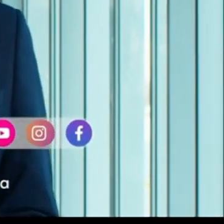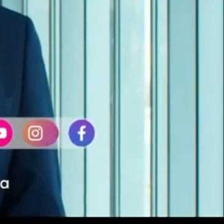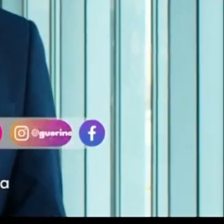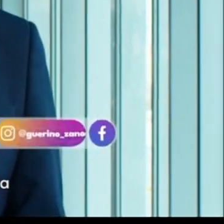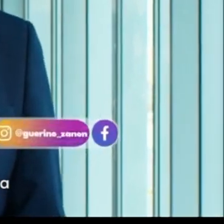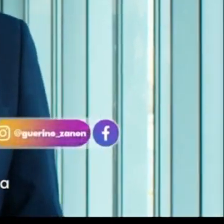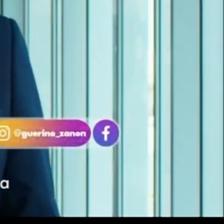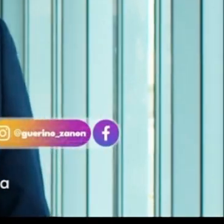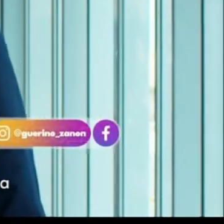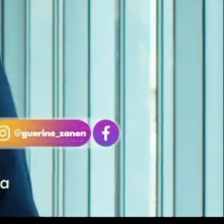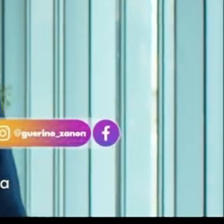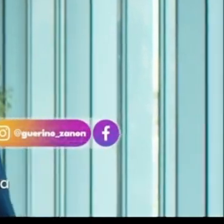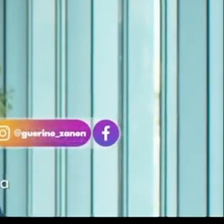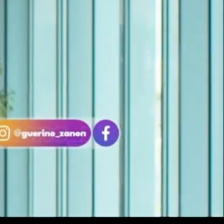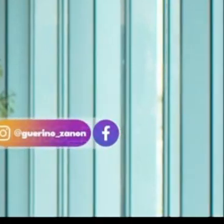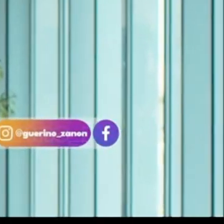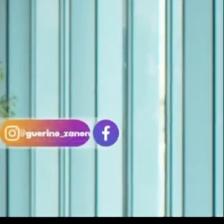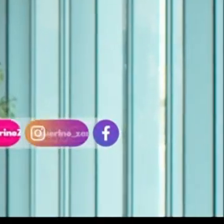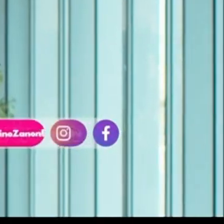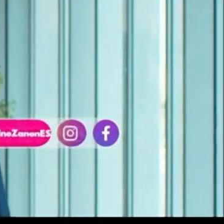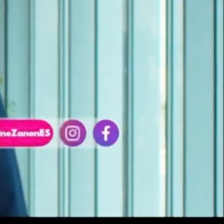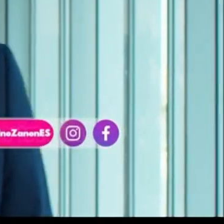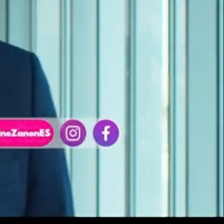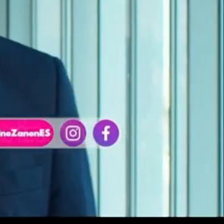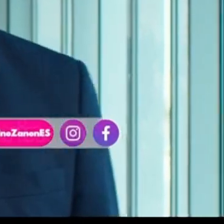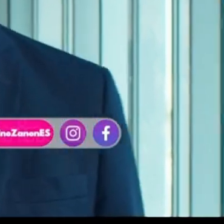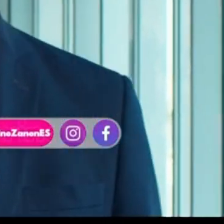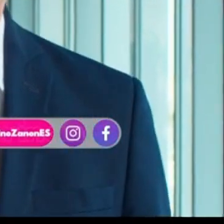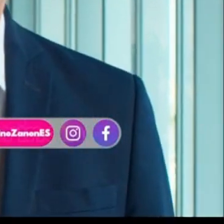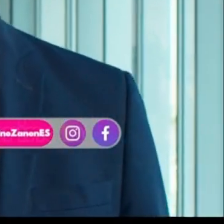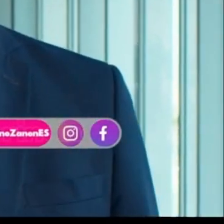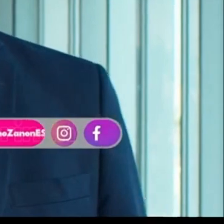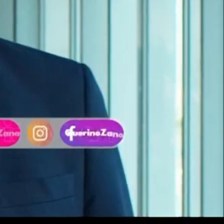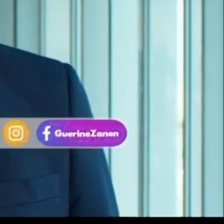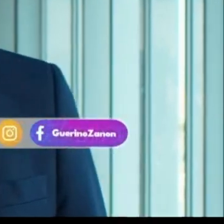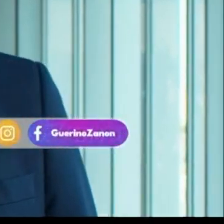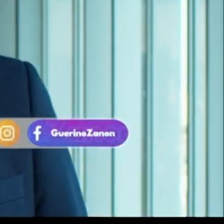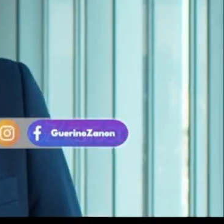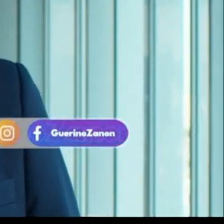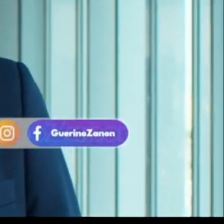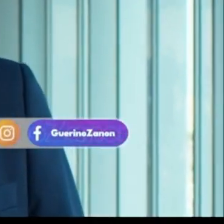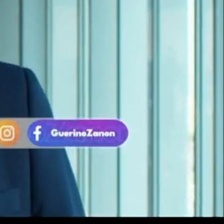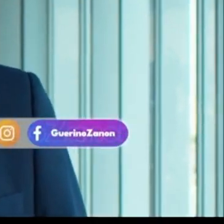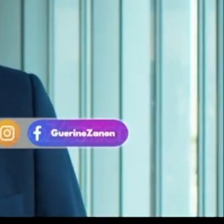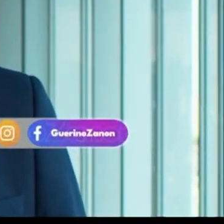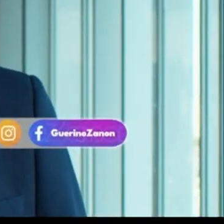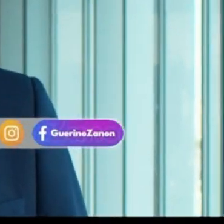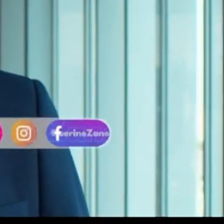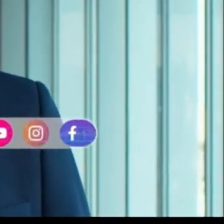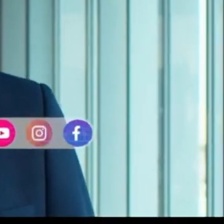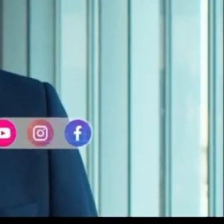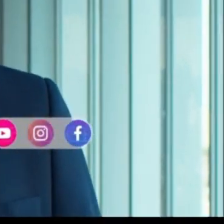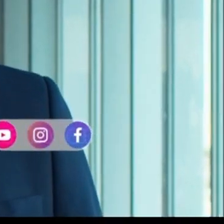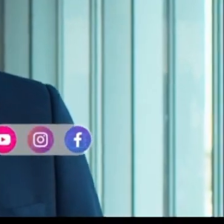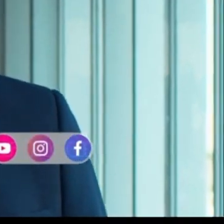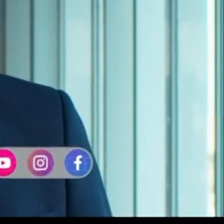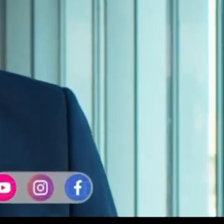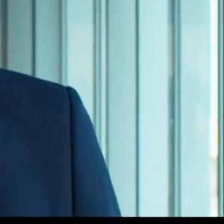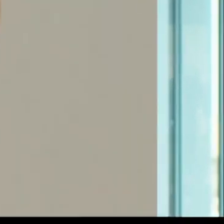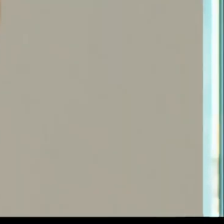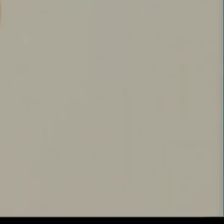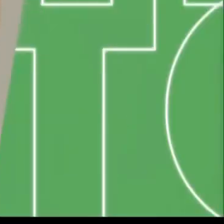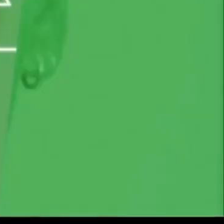nós vamos investir em uma educação moderna e conectada aos novos tempos. Vamos preparar os estudantes para um futuro de